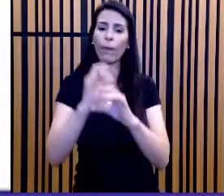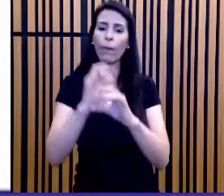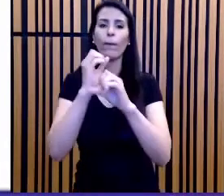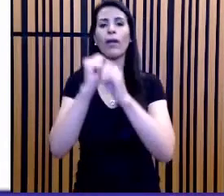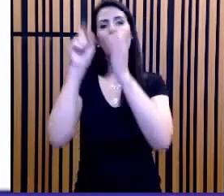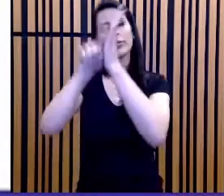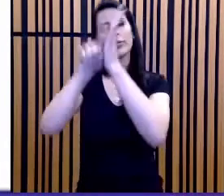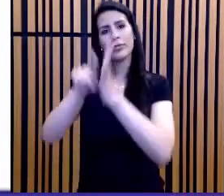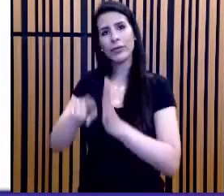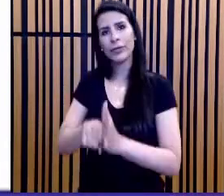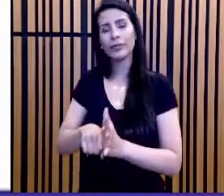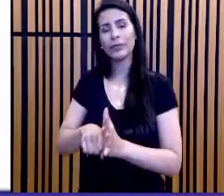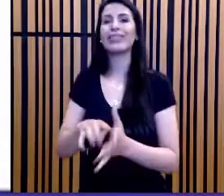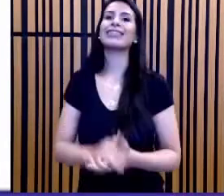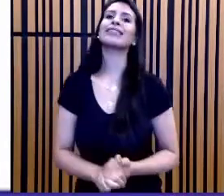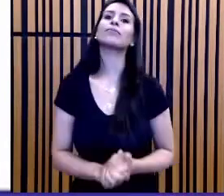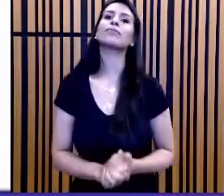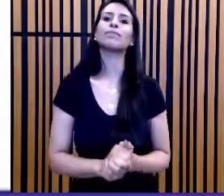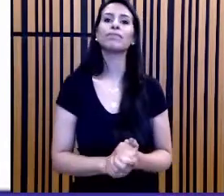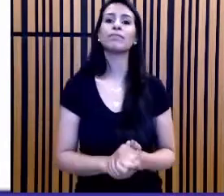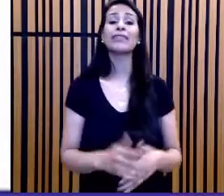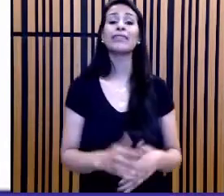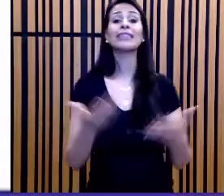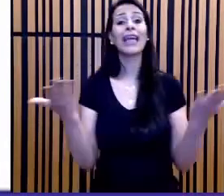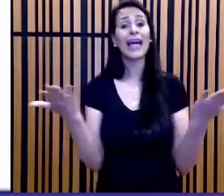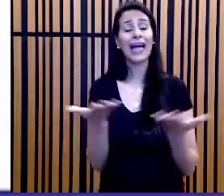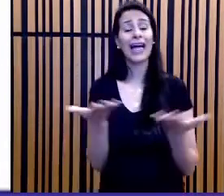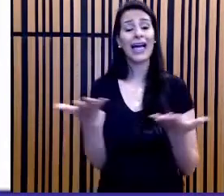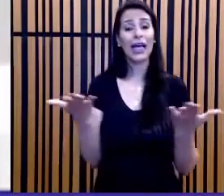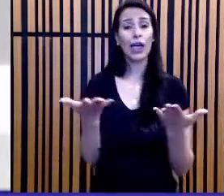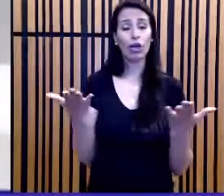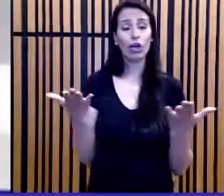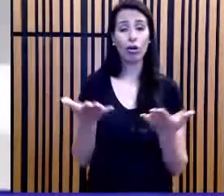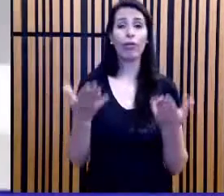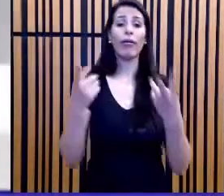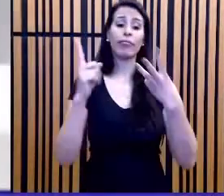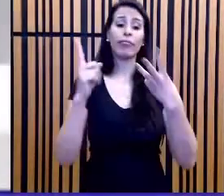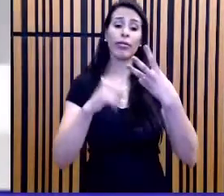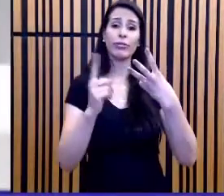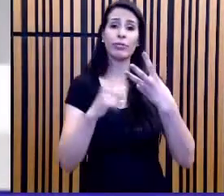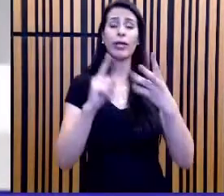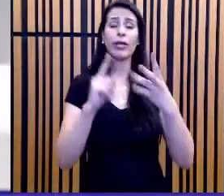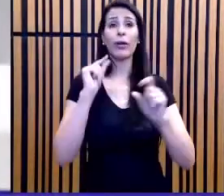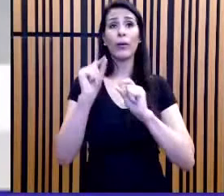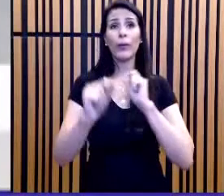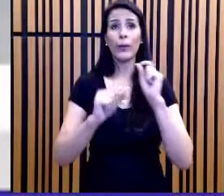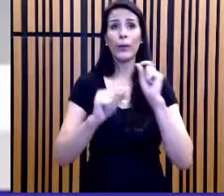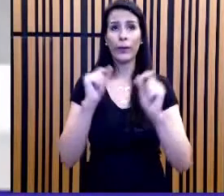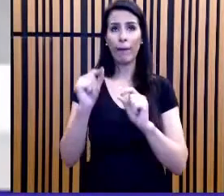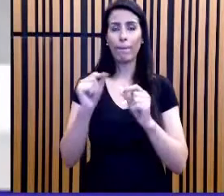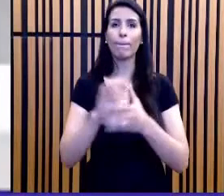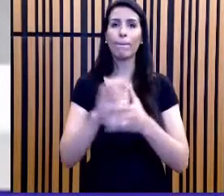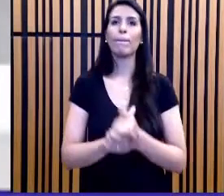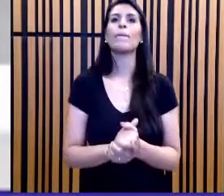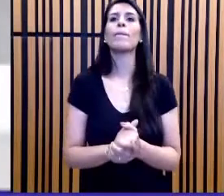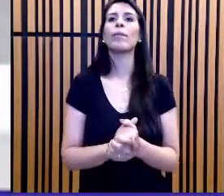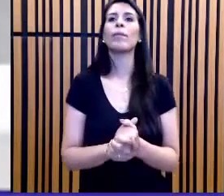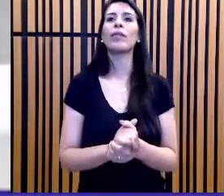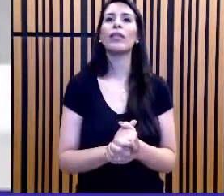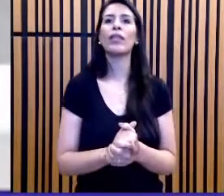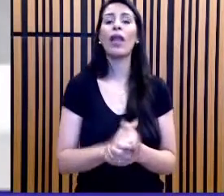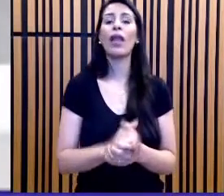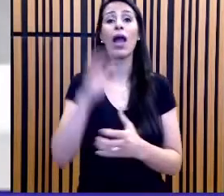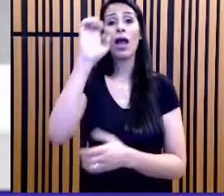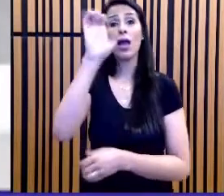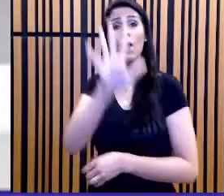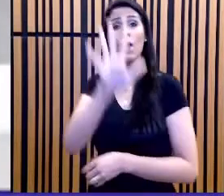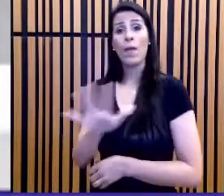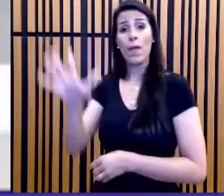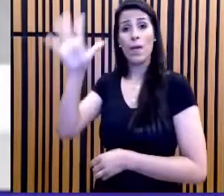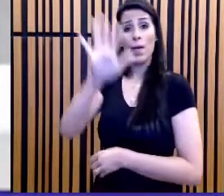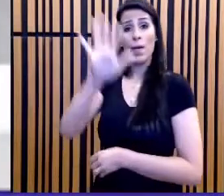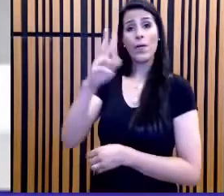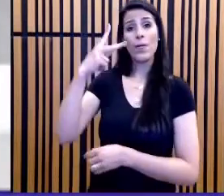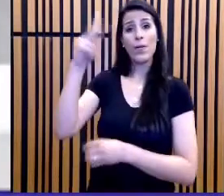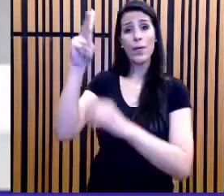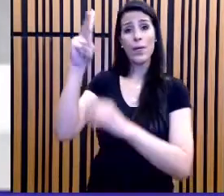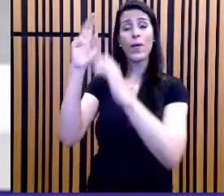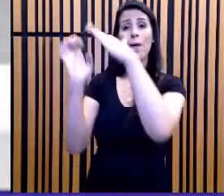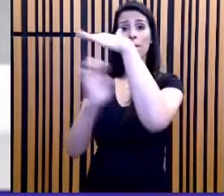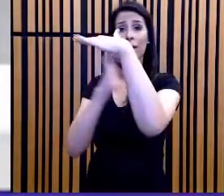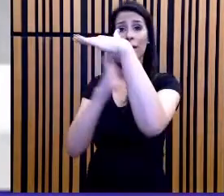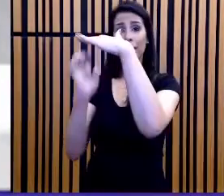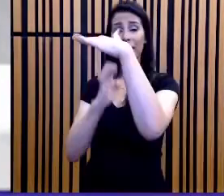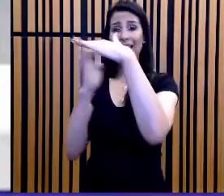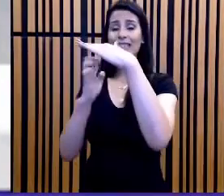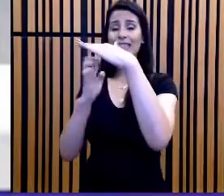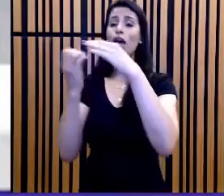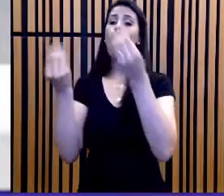Medidas de grandezas. A competência 3 é a competência da hora. Uma segunda questão que eu escolhi para vocês. Uma empresa europeia construiu um avião